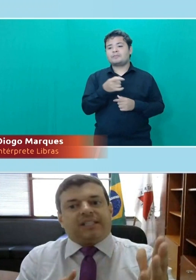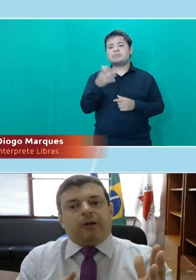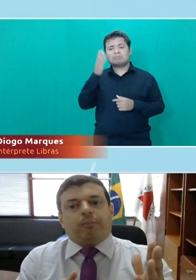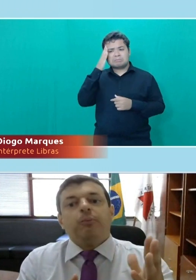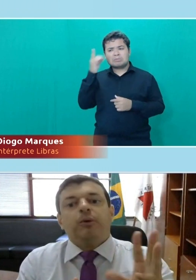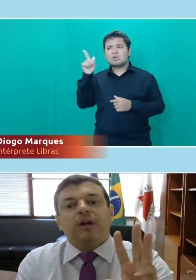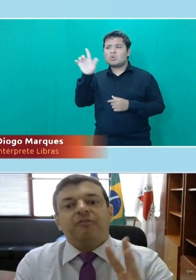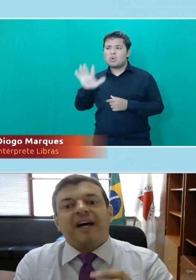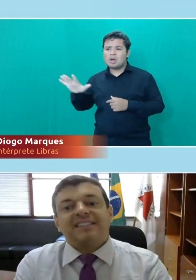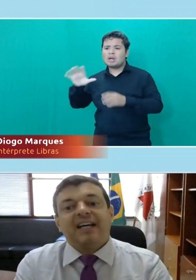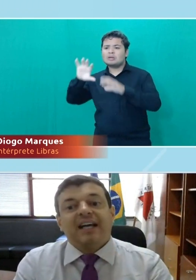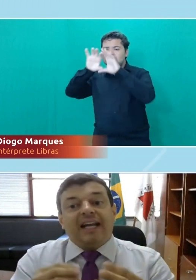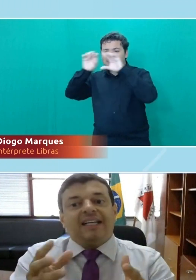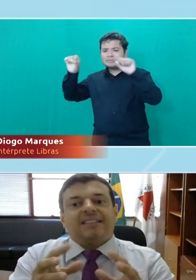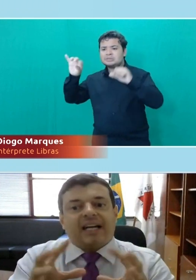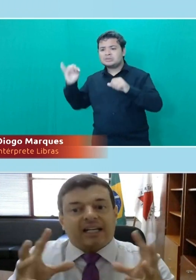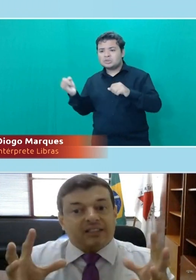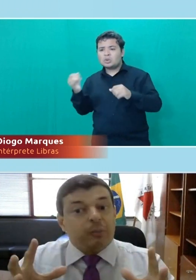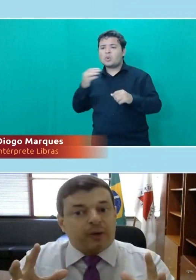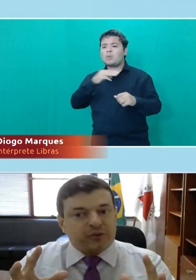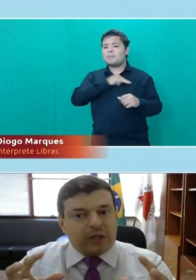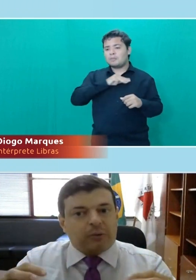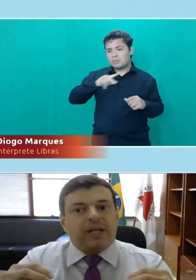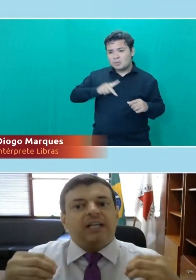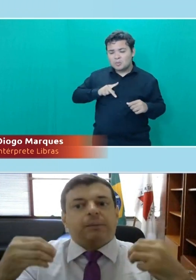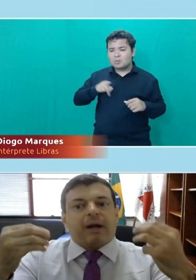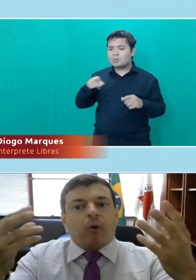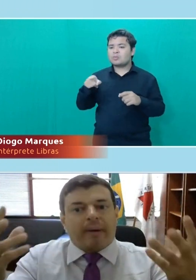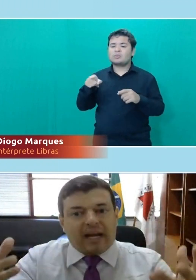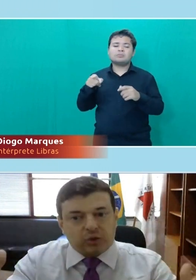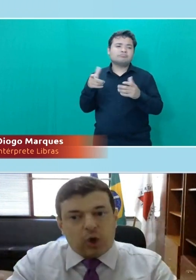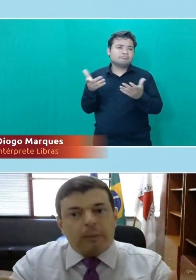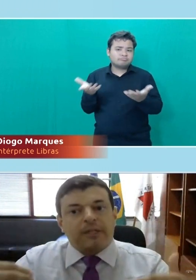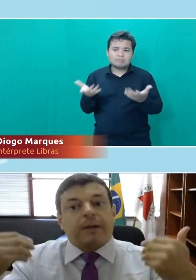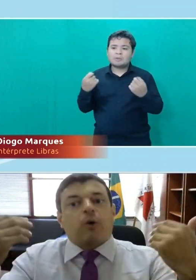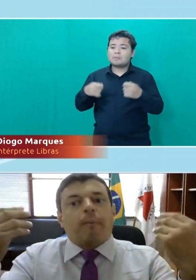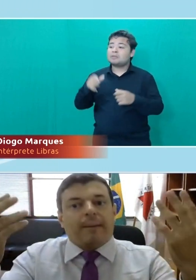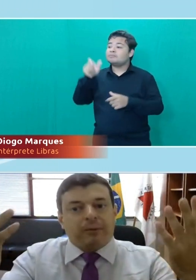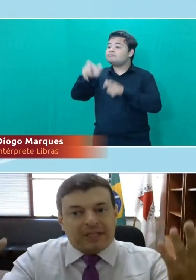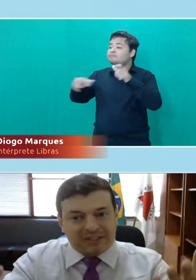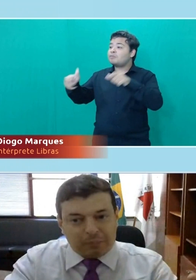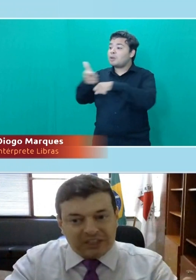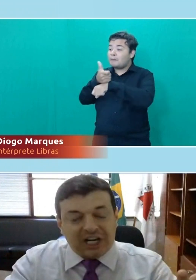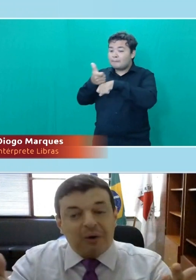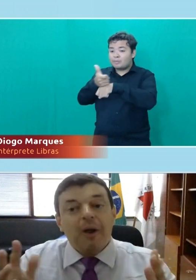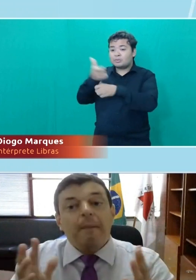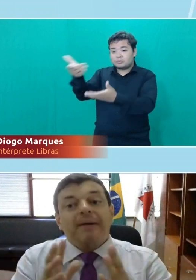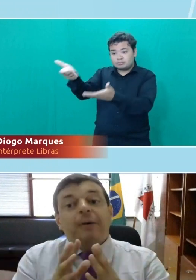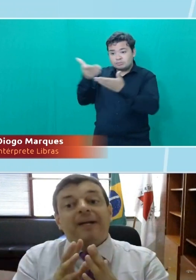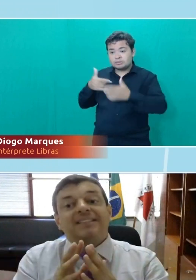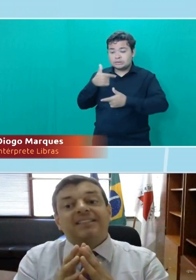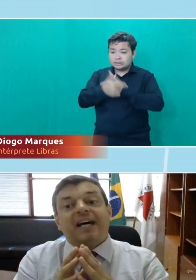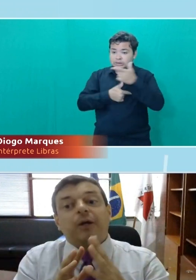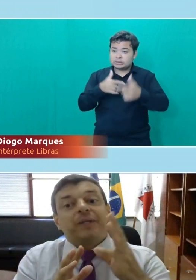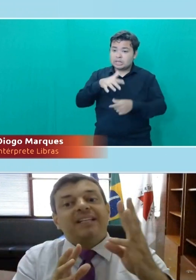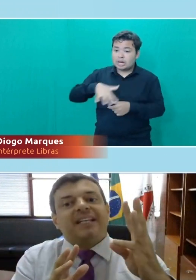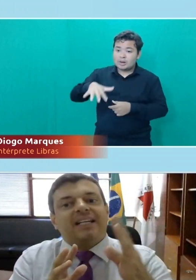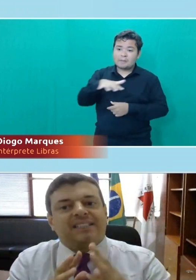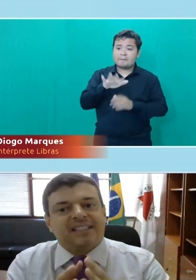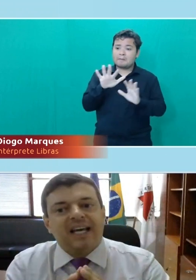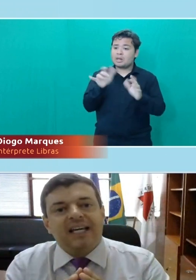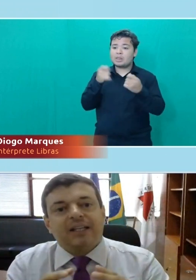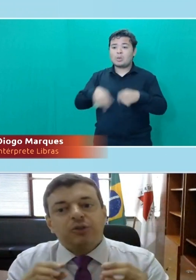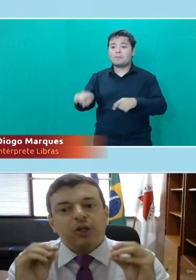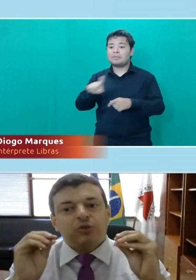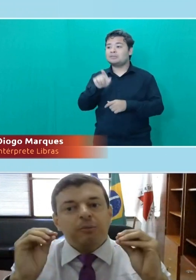Goiás ou o Ministério Público não faz. É necessário, às vezes, um profissional desse, para acompanhar as obras, para acompanhar a manutenção predial, mas não é necessário que eu tenha